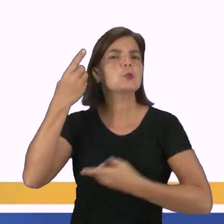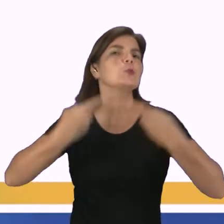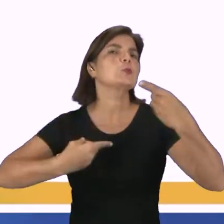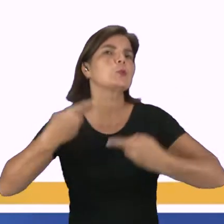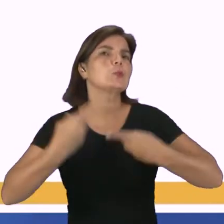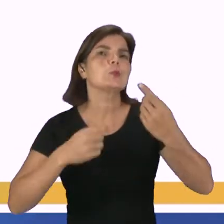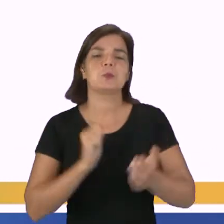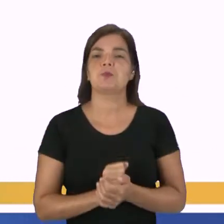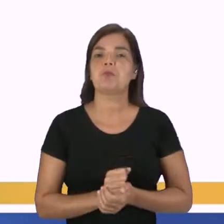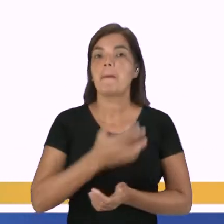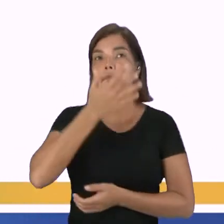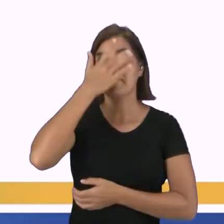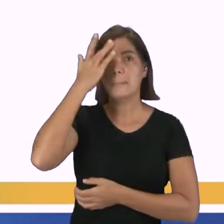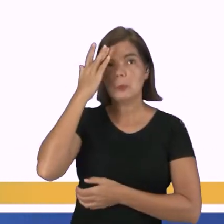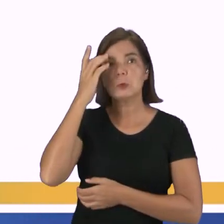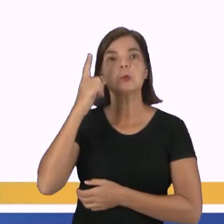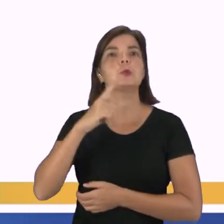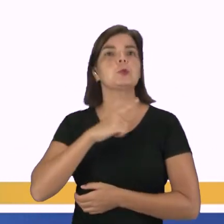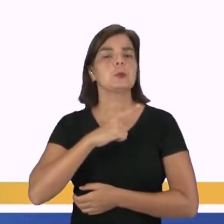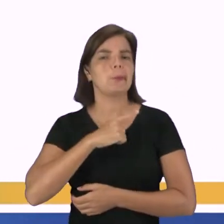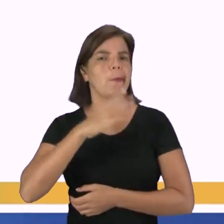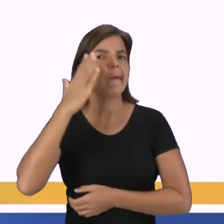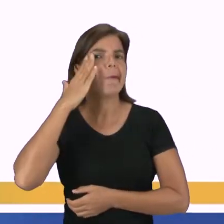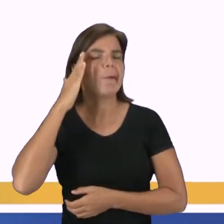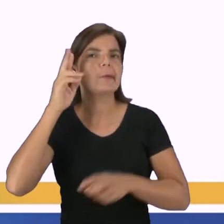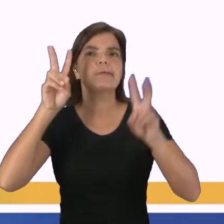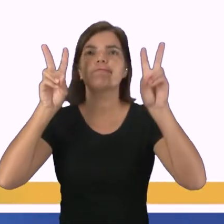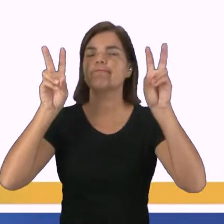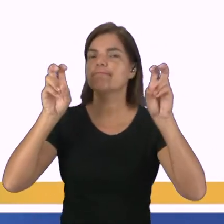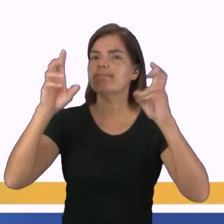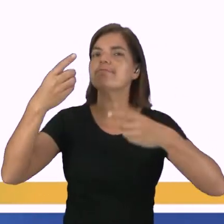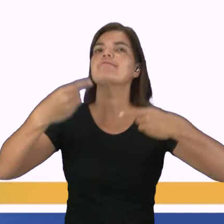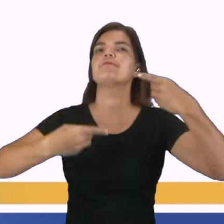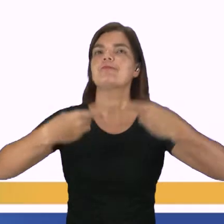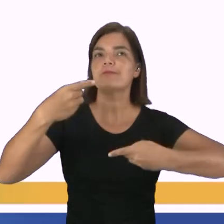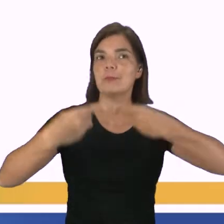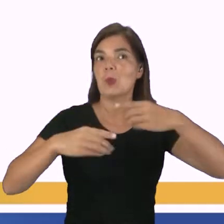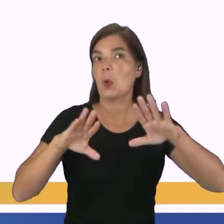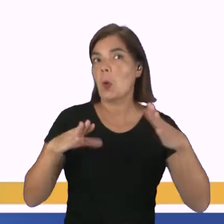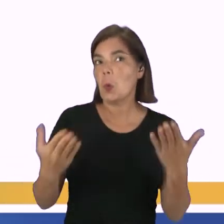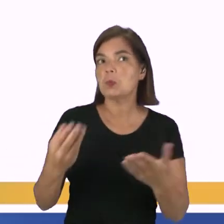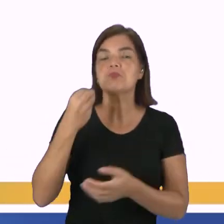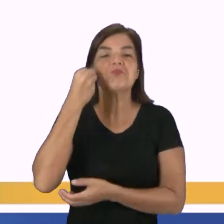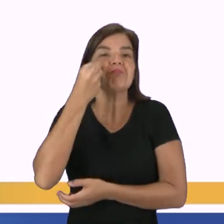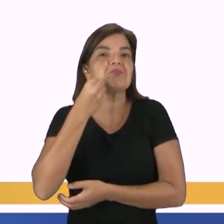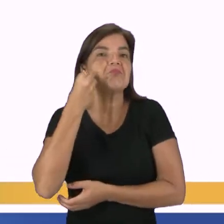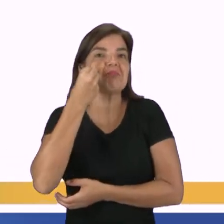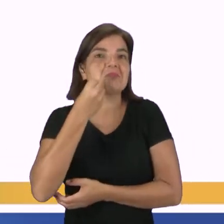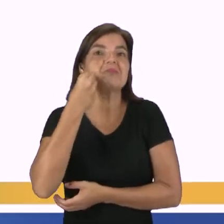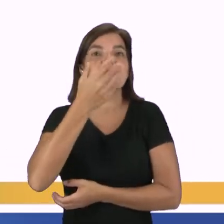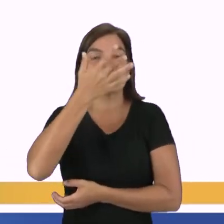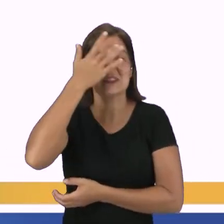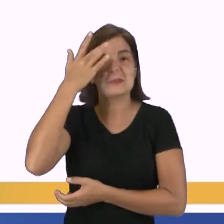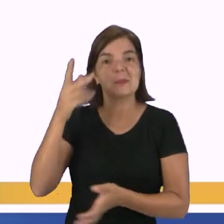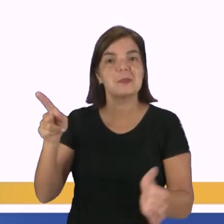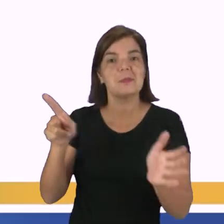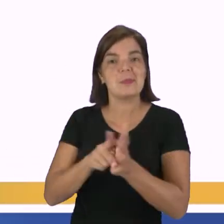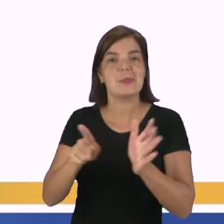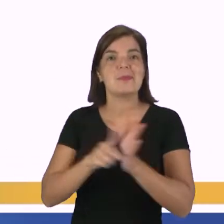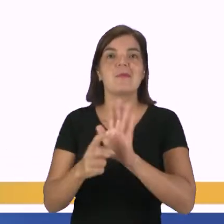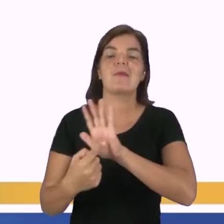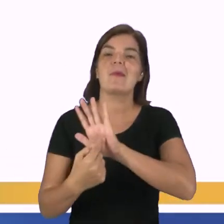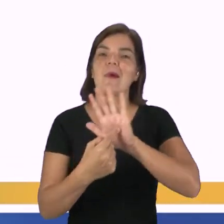debate? Pessoas que possuem entendimento do assunto debatido ou que sua experiência o faça